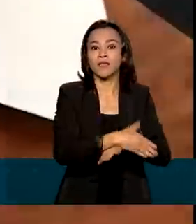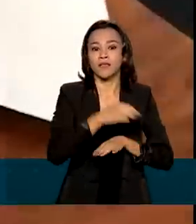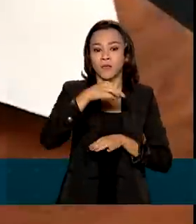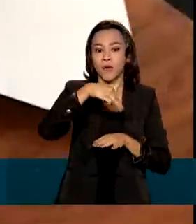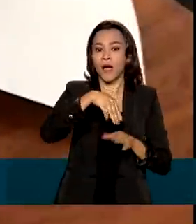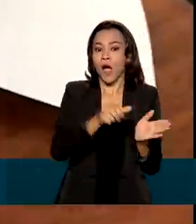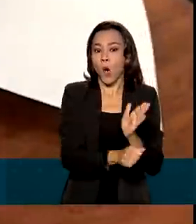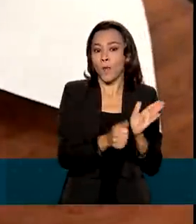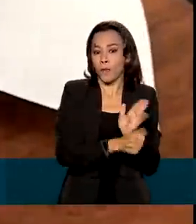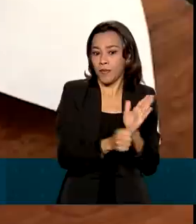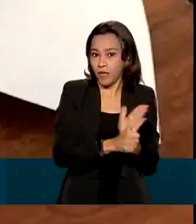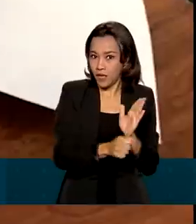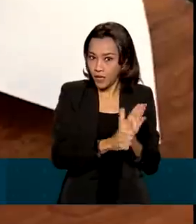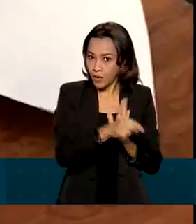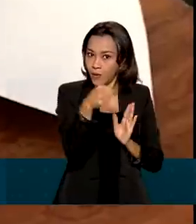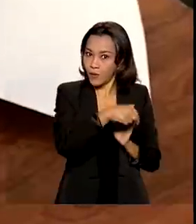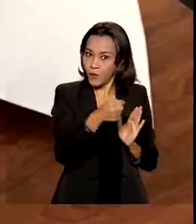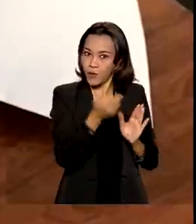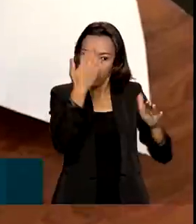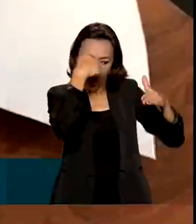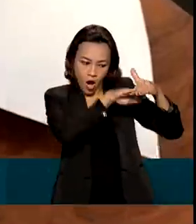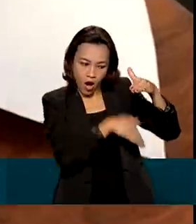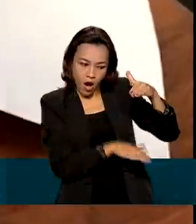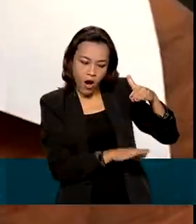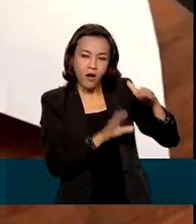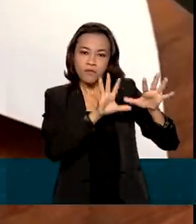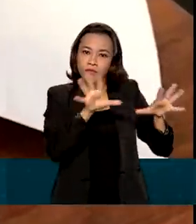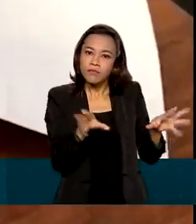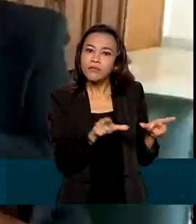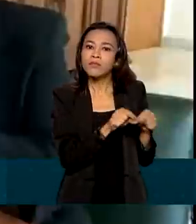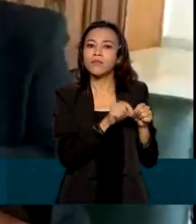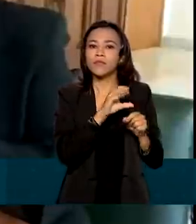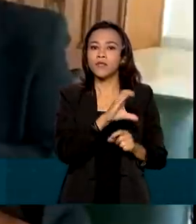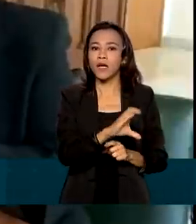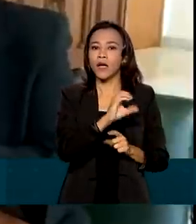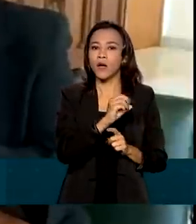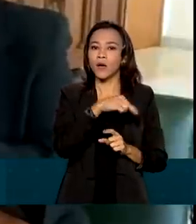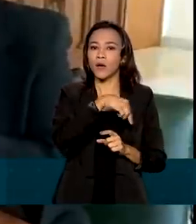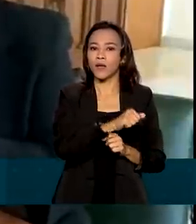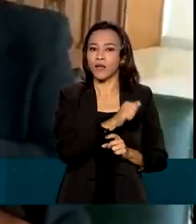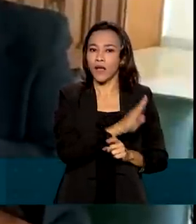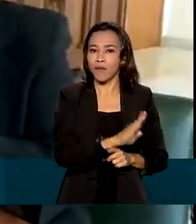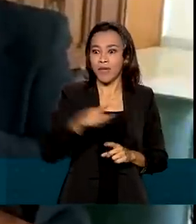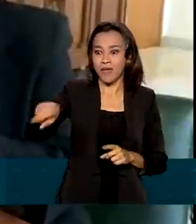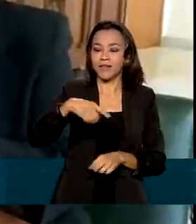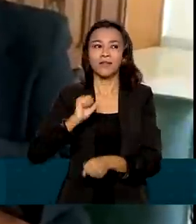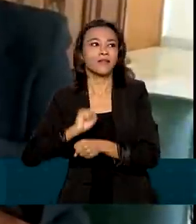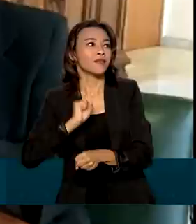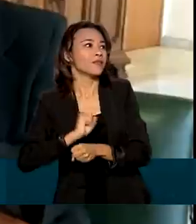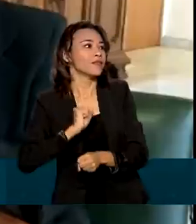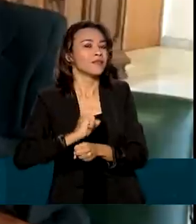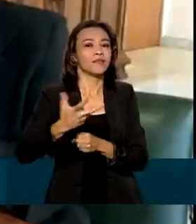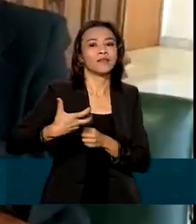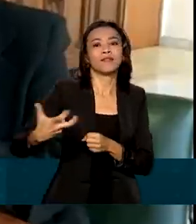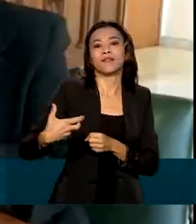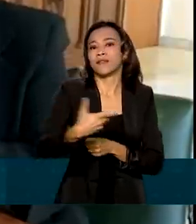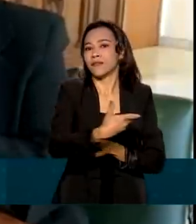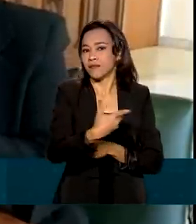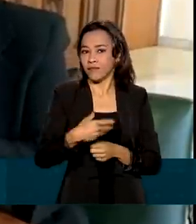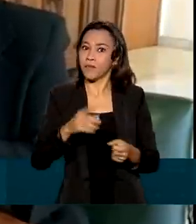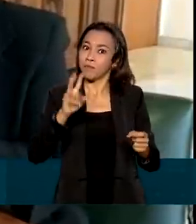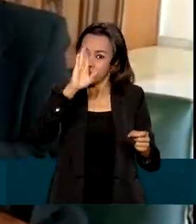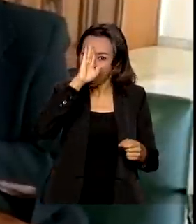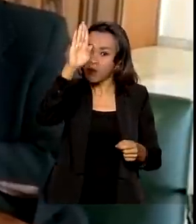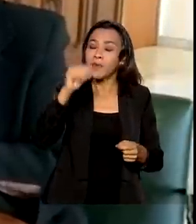do produtor. Exatamente, o milho balcão que é tão esperado pelos pequenos produtores de todo o Brasil, principalmente